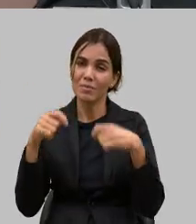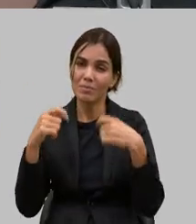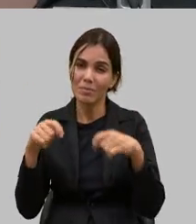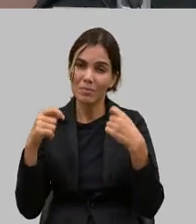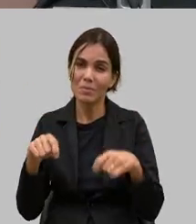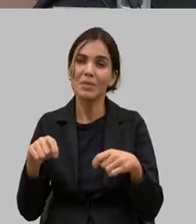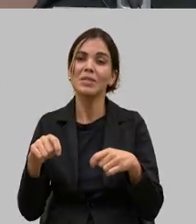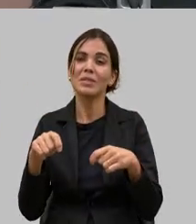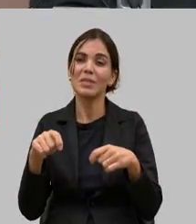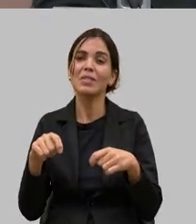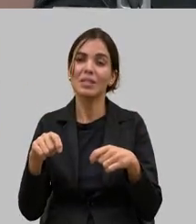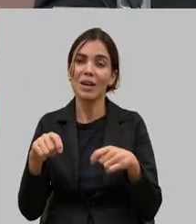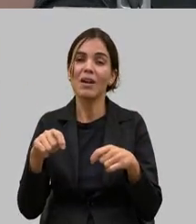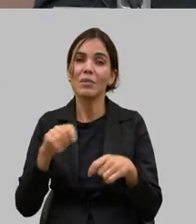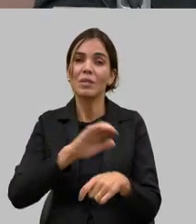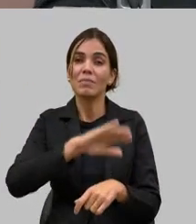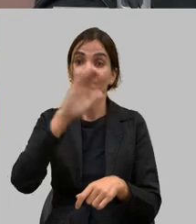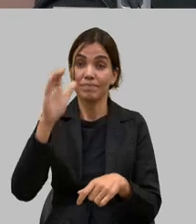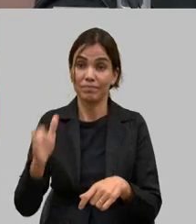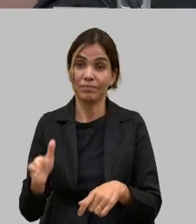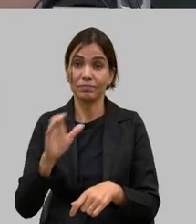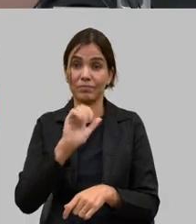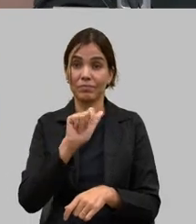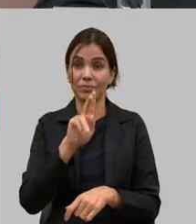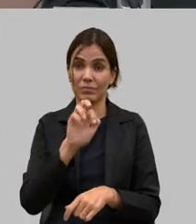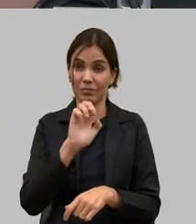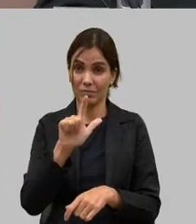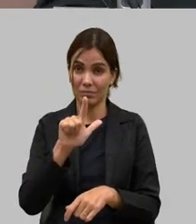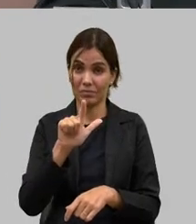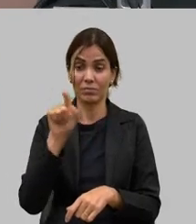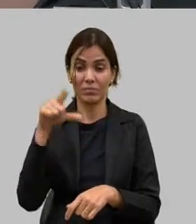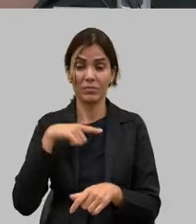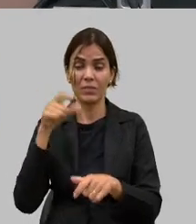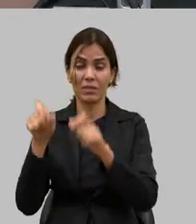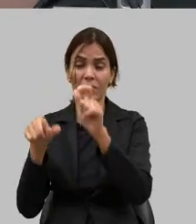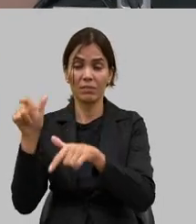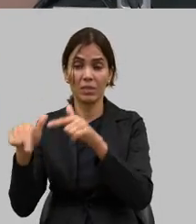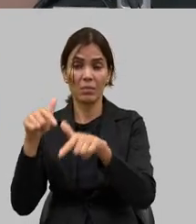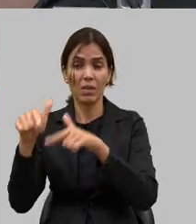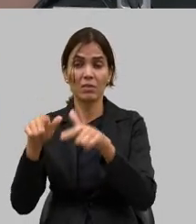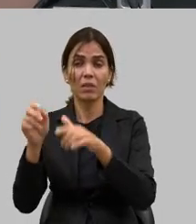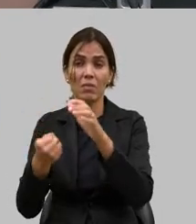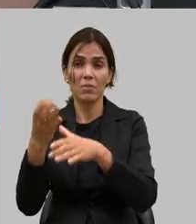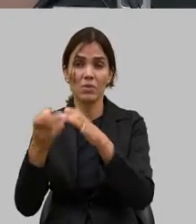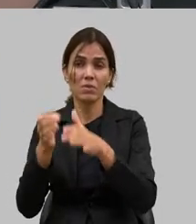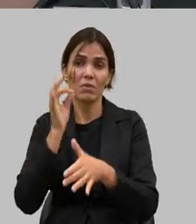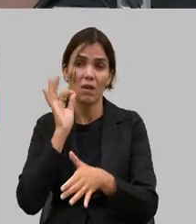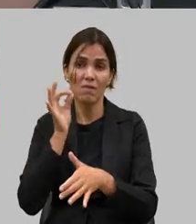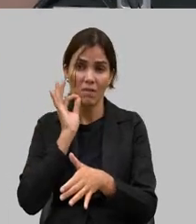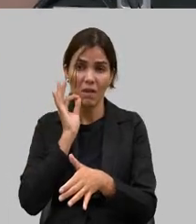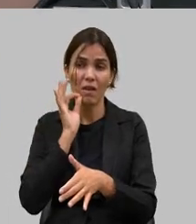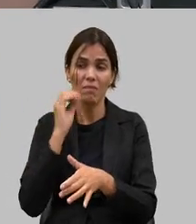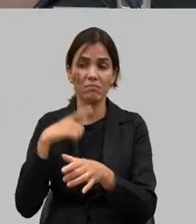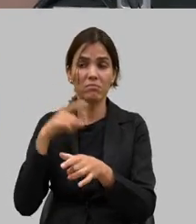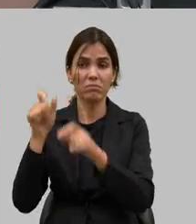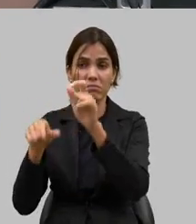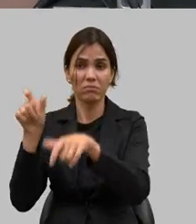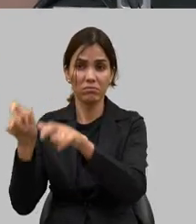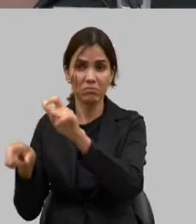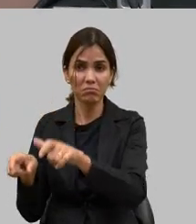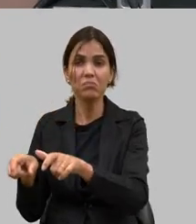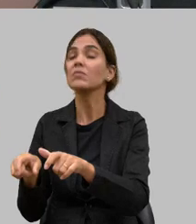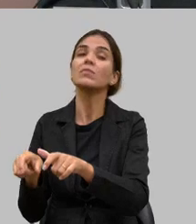a Serra do Cabral que tem alguns investidores lá trabalhando com a produção de café tem alguém de CITOS querendo produzir por lá já está sendo